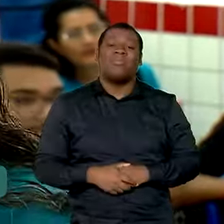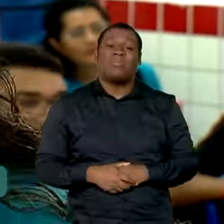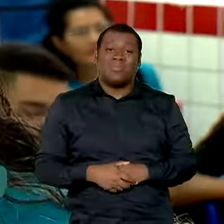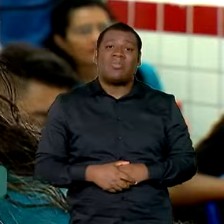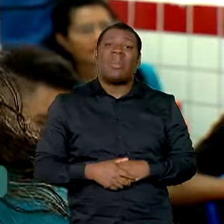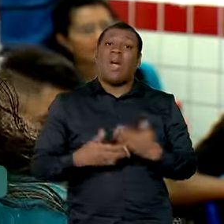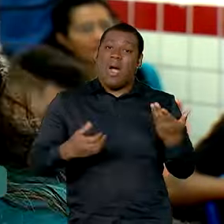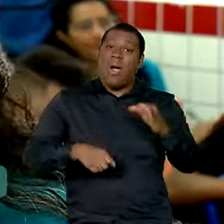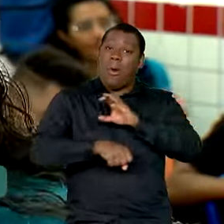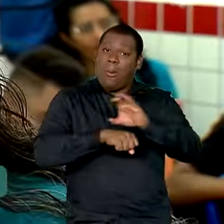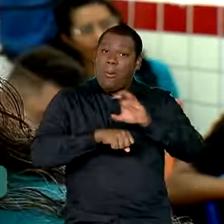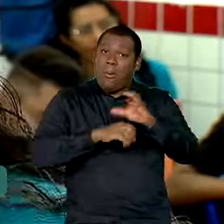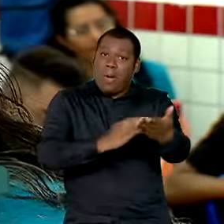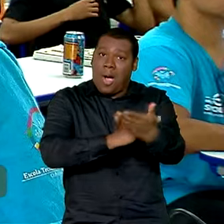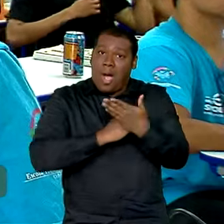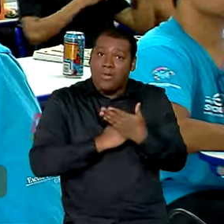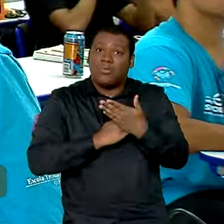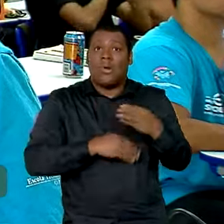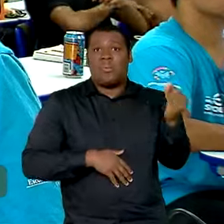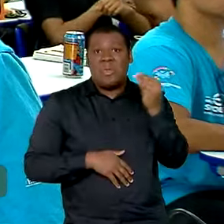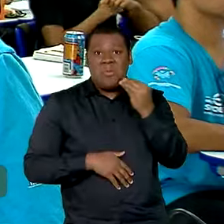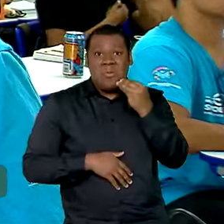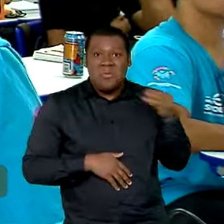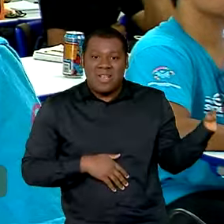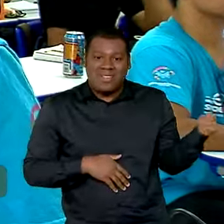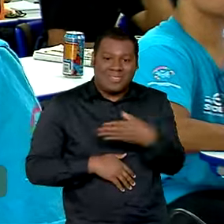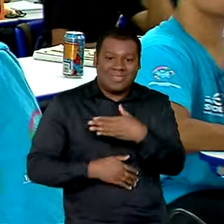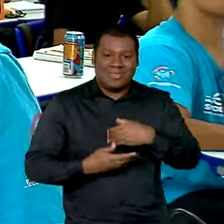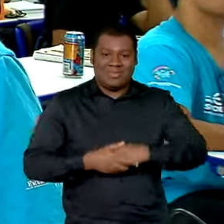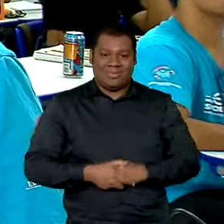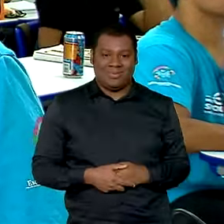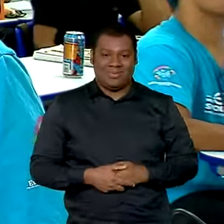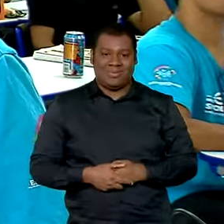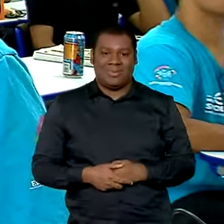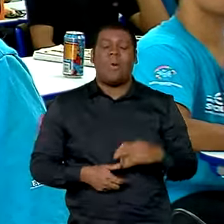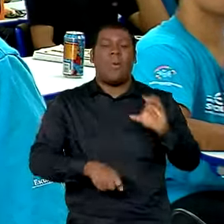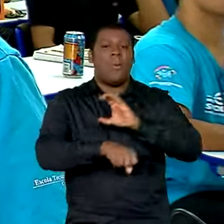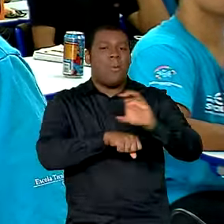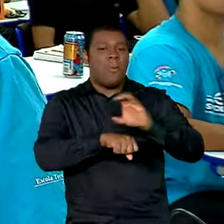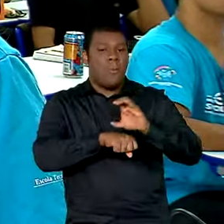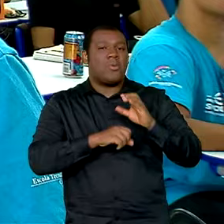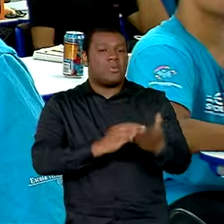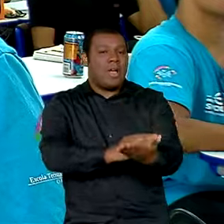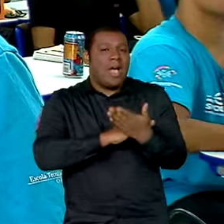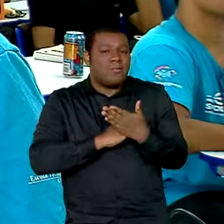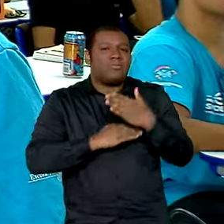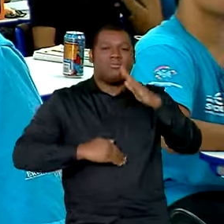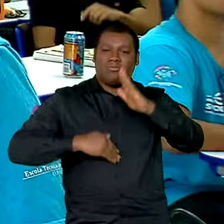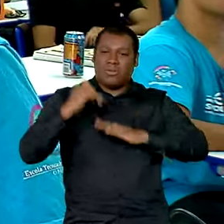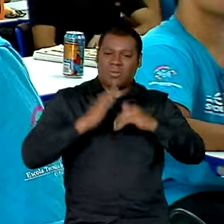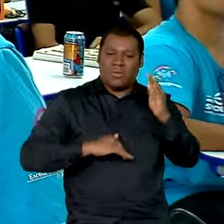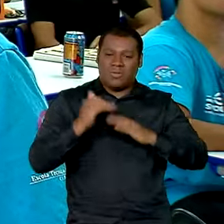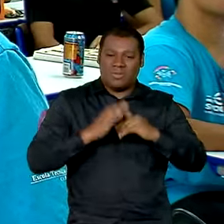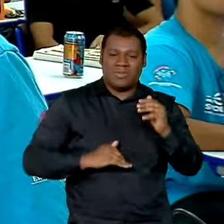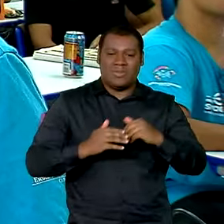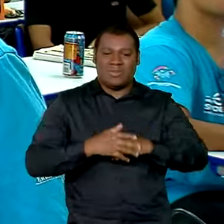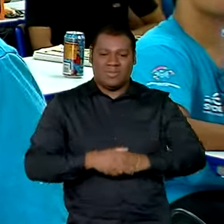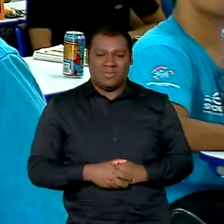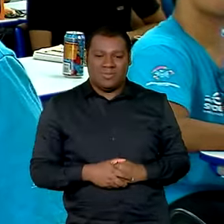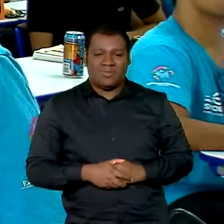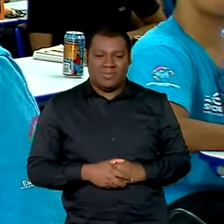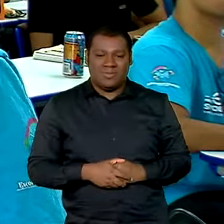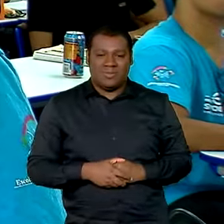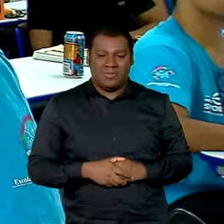já abriu novas portas. Eu já vejo o reflexo desse curso na minha vida profissional, apliquei muita coisa no